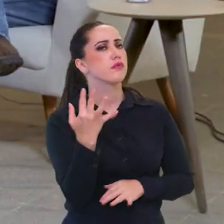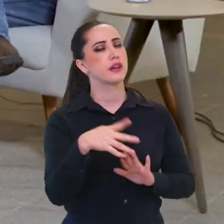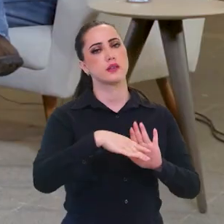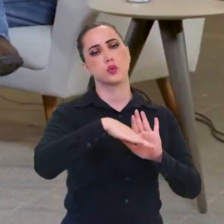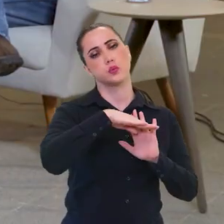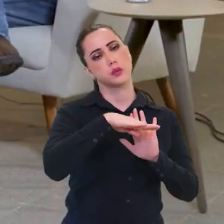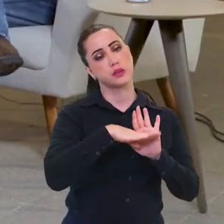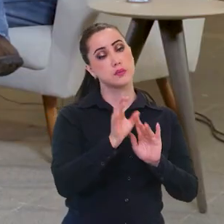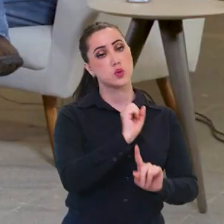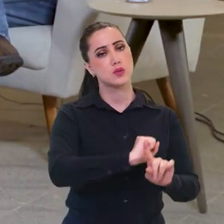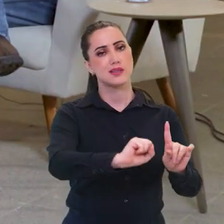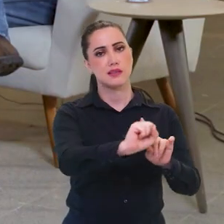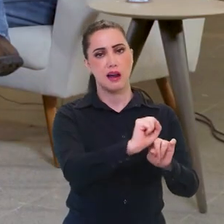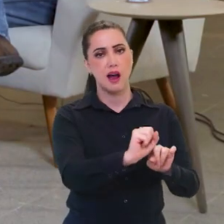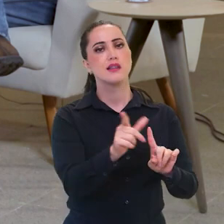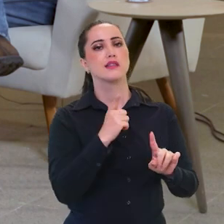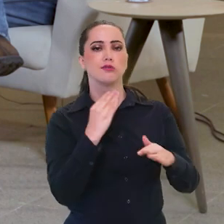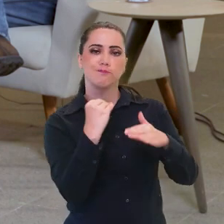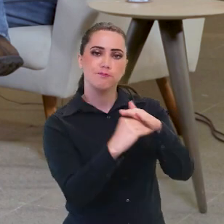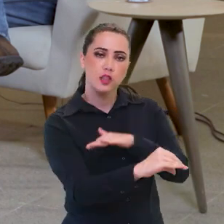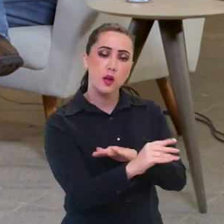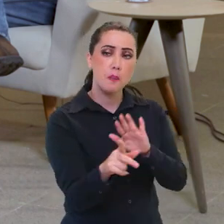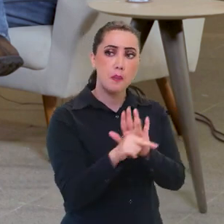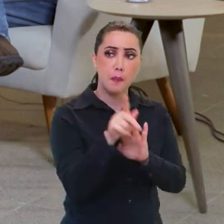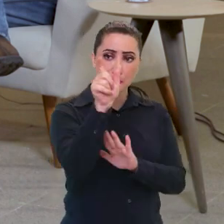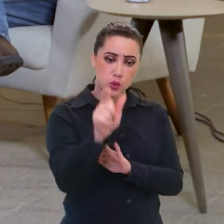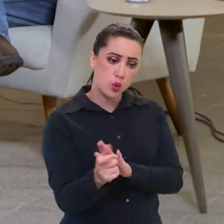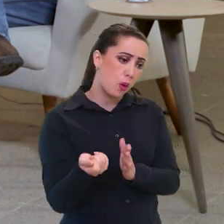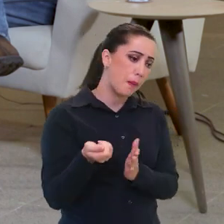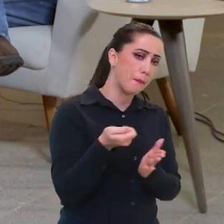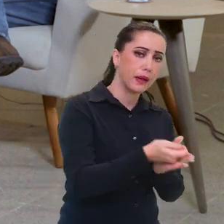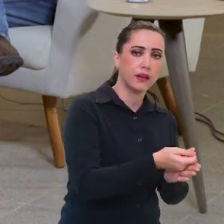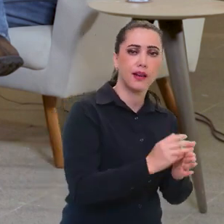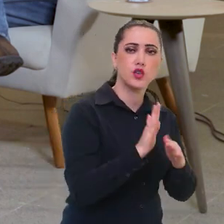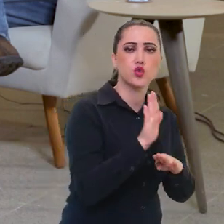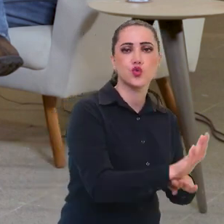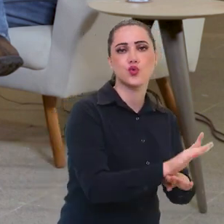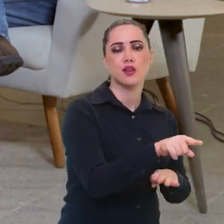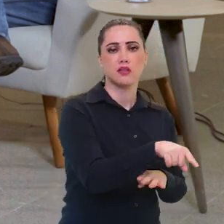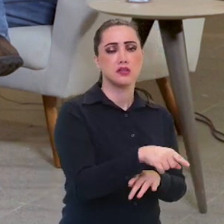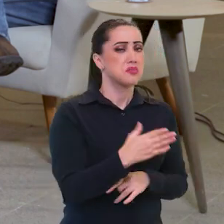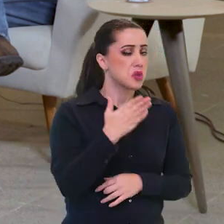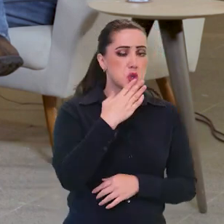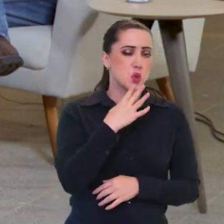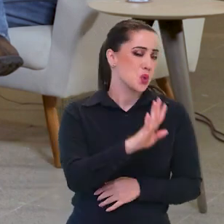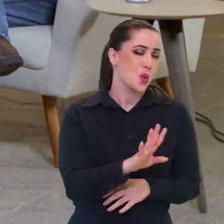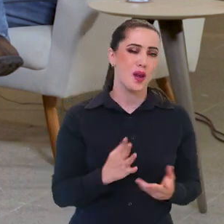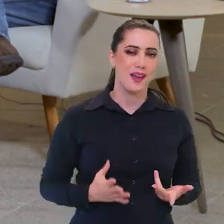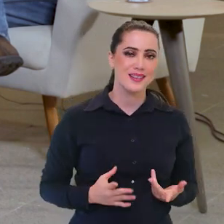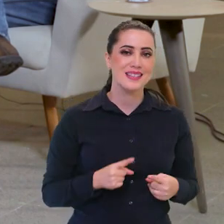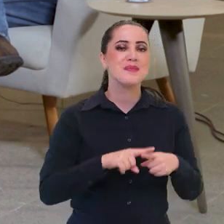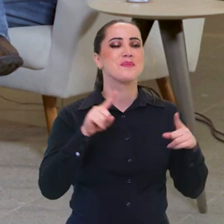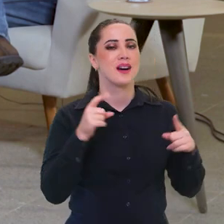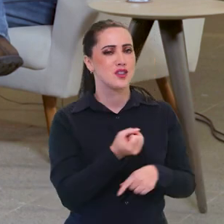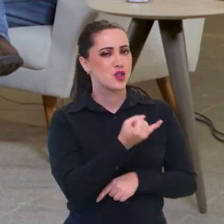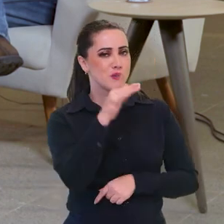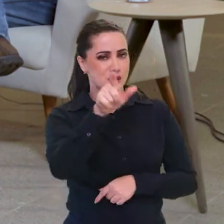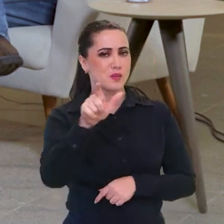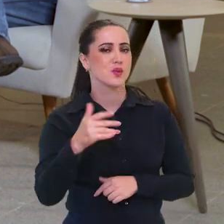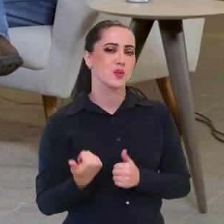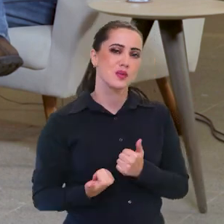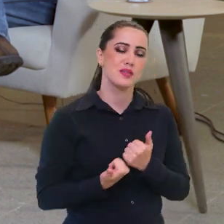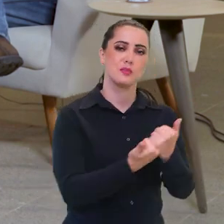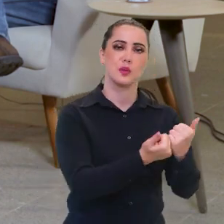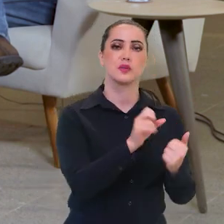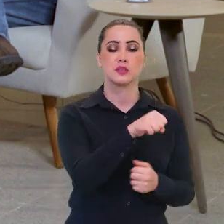sociais incríveis que recebem incentivo de pessoas físicas, que a gente nem sabe. E é